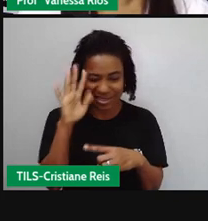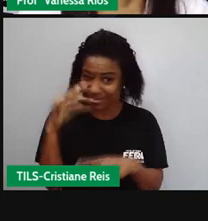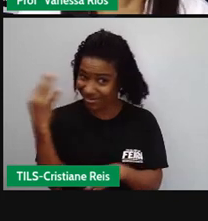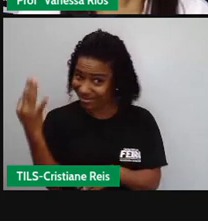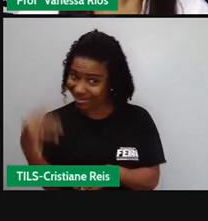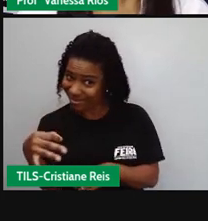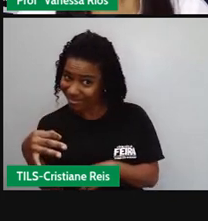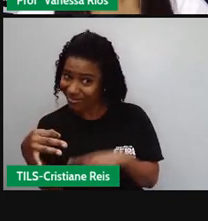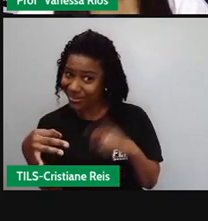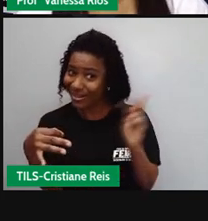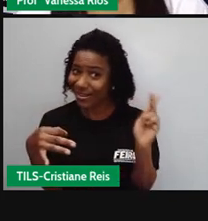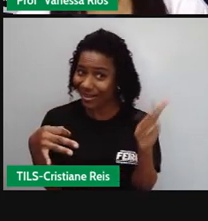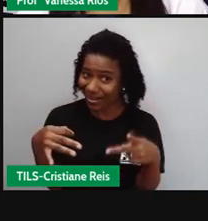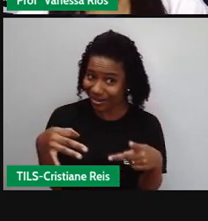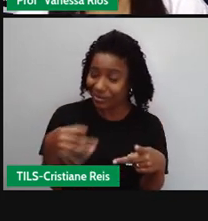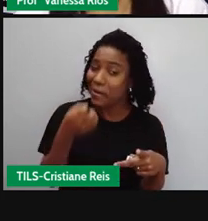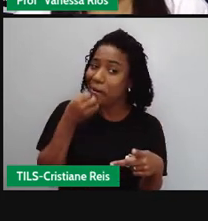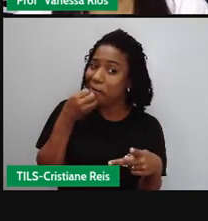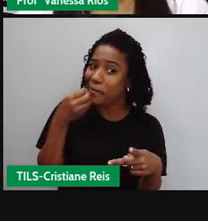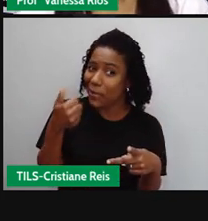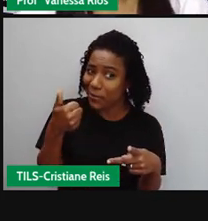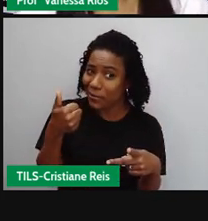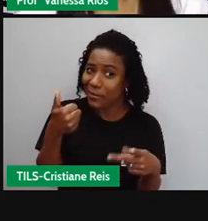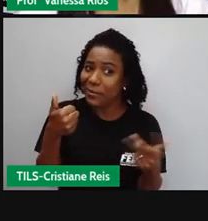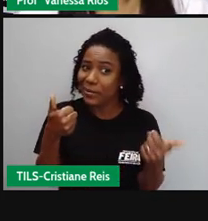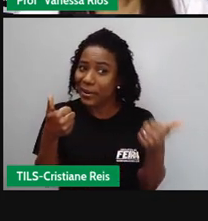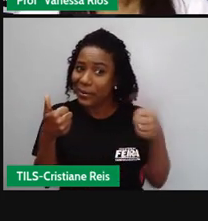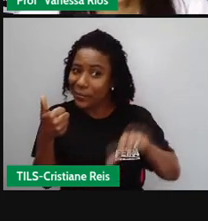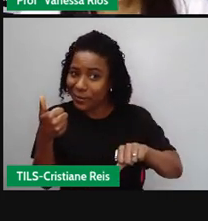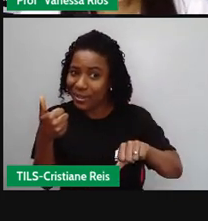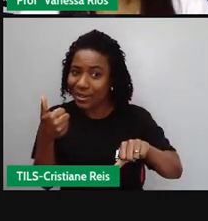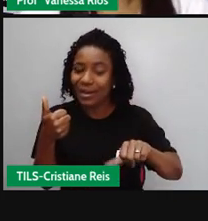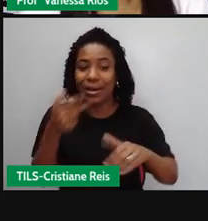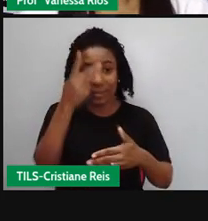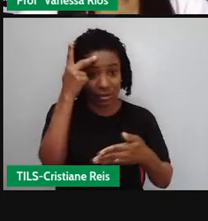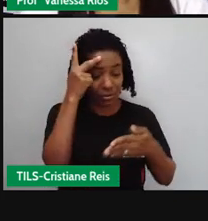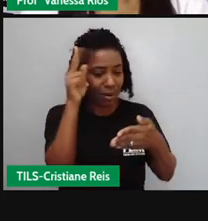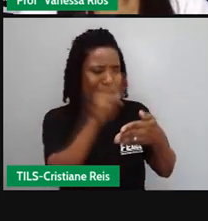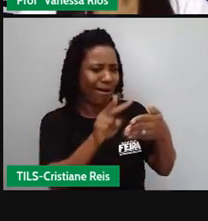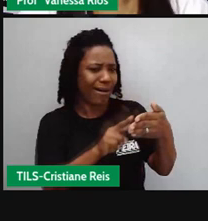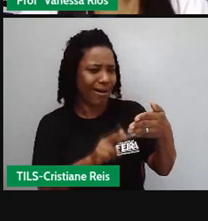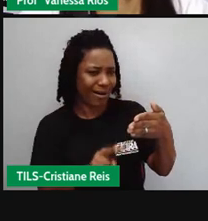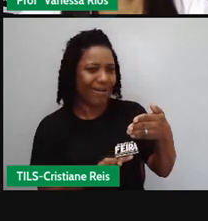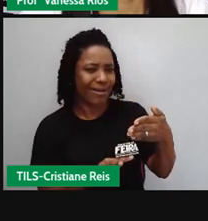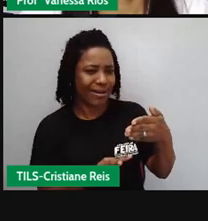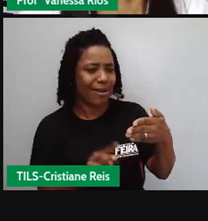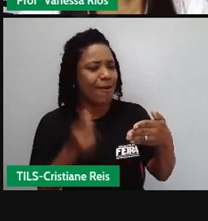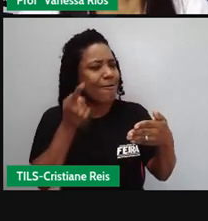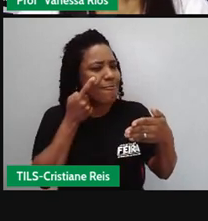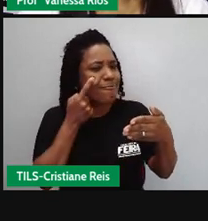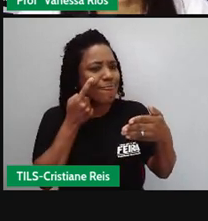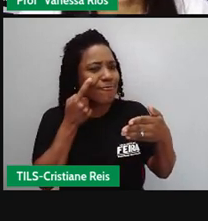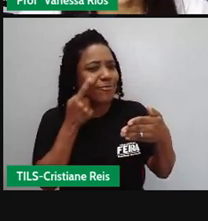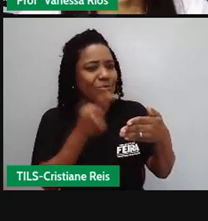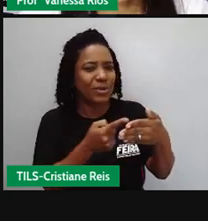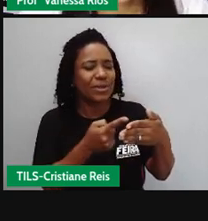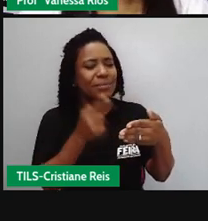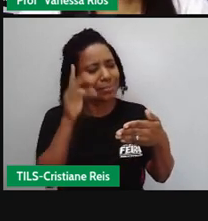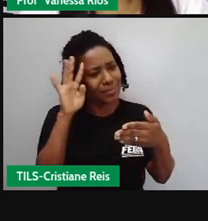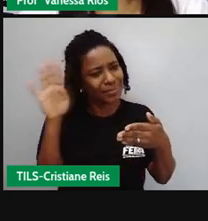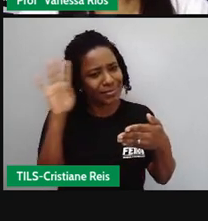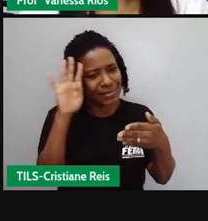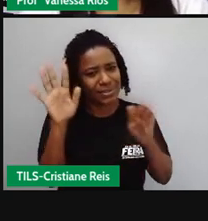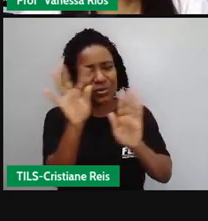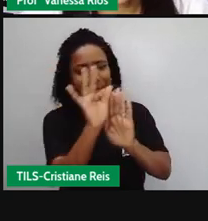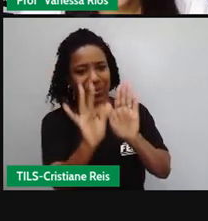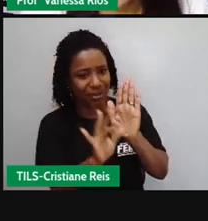o que é bom, sobre o que é ruim. E aí, levar o leitor daquele texto a refletir, a pensar sobre o que está